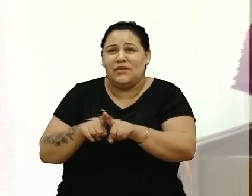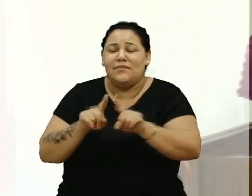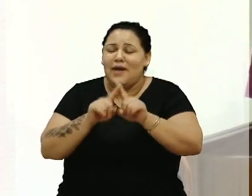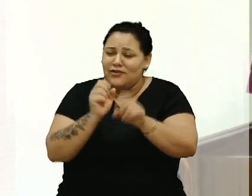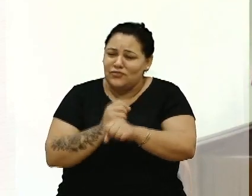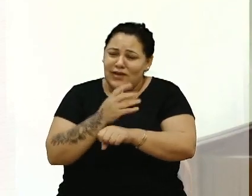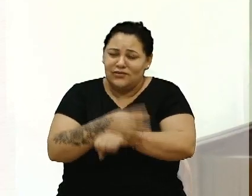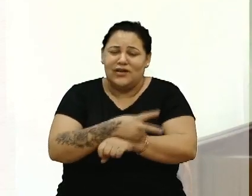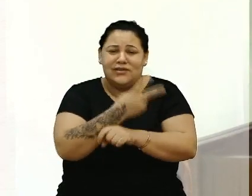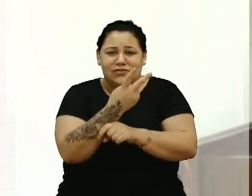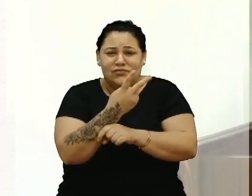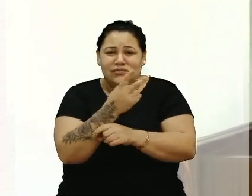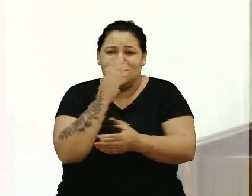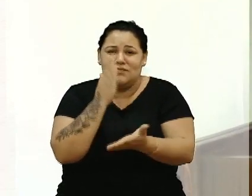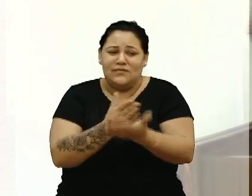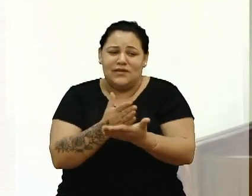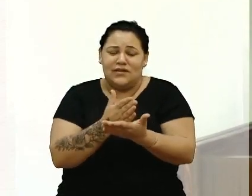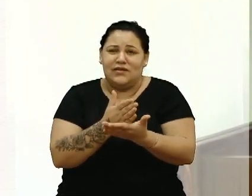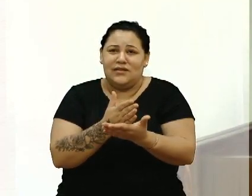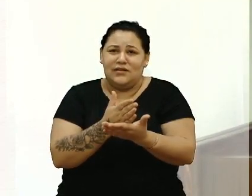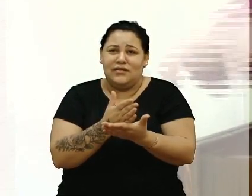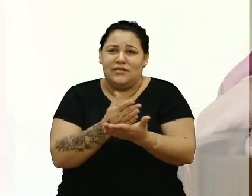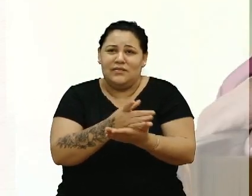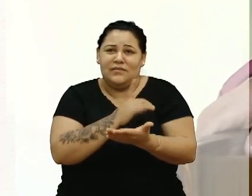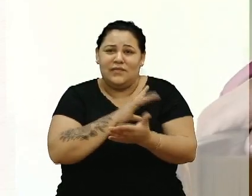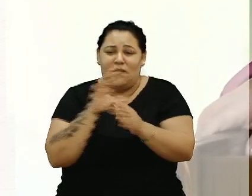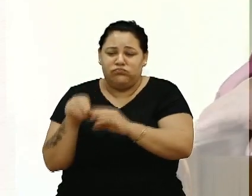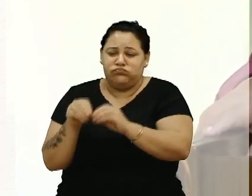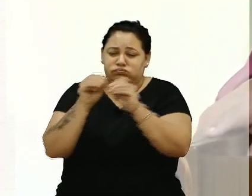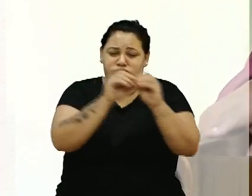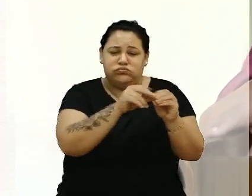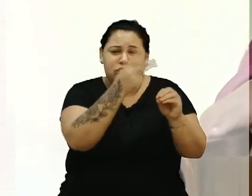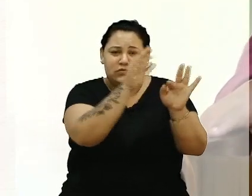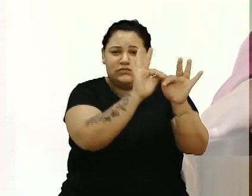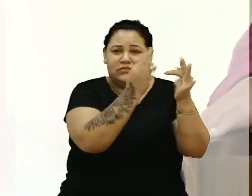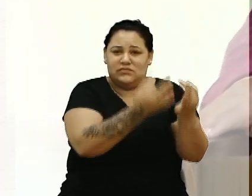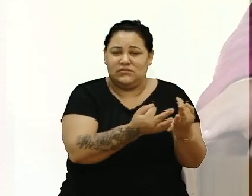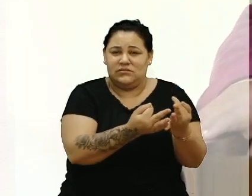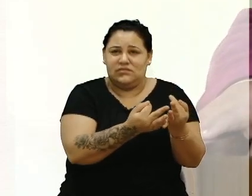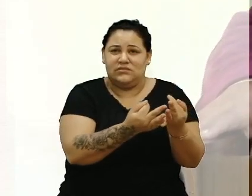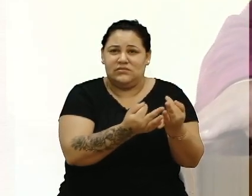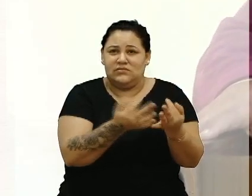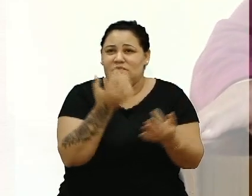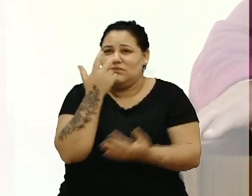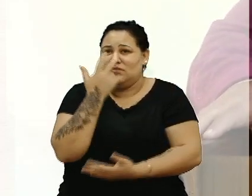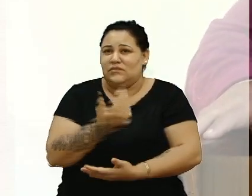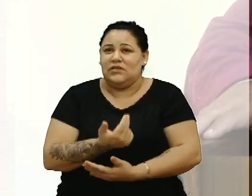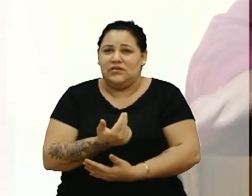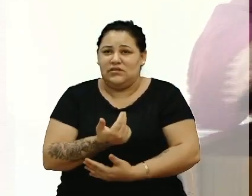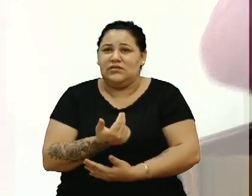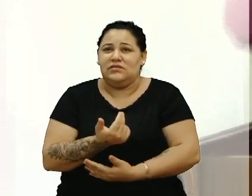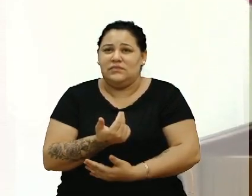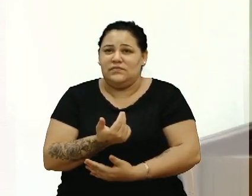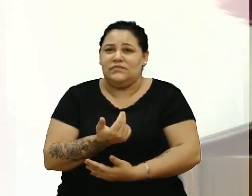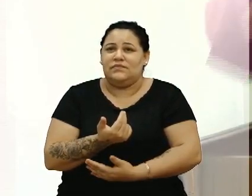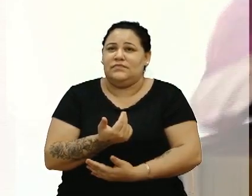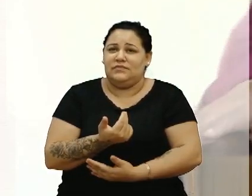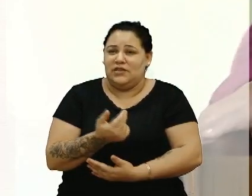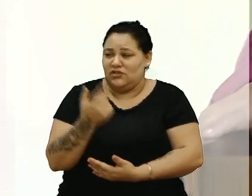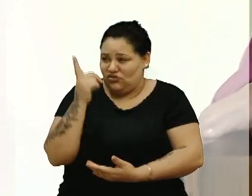meia da manhã, para levar duas famílias. Lá no São Caetano, parece que a gente está indo daqui